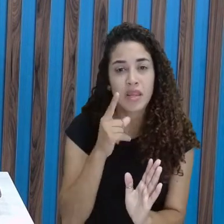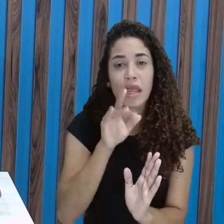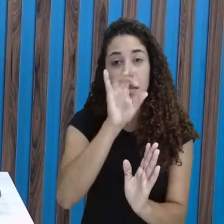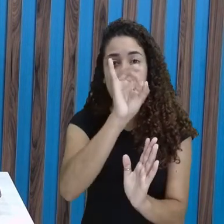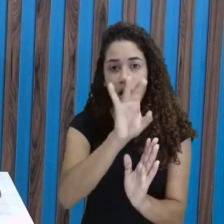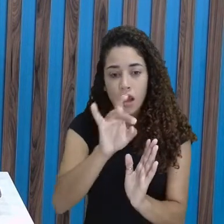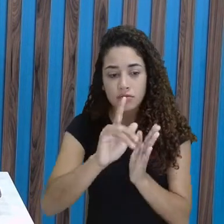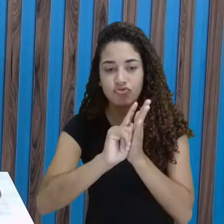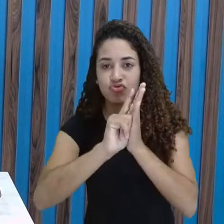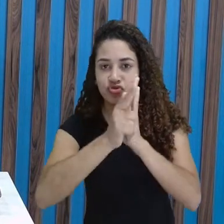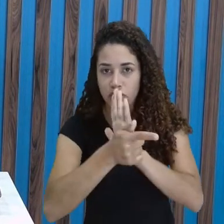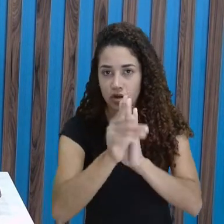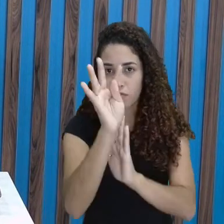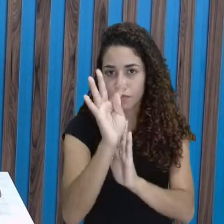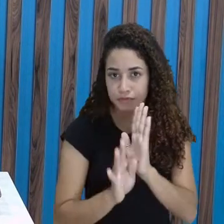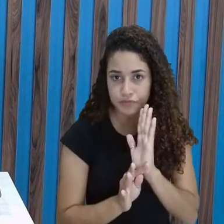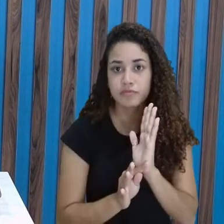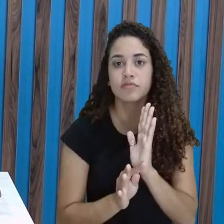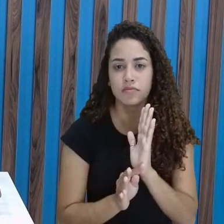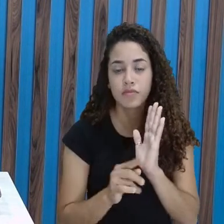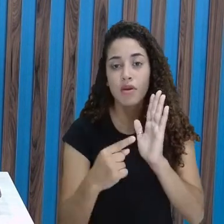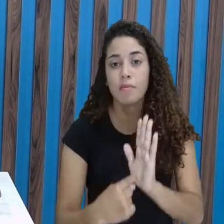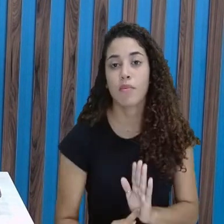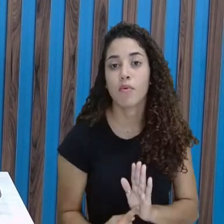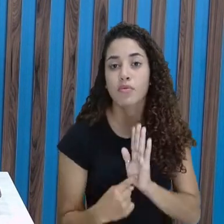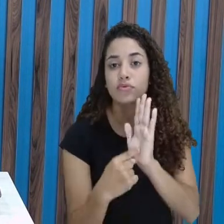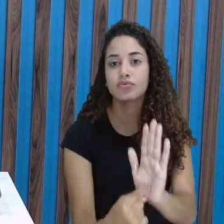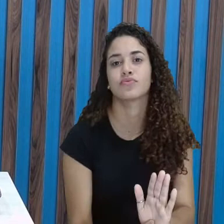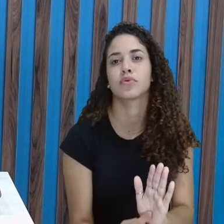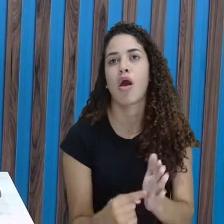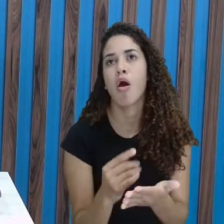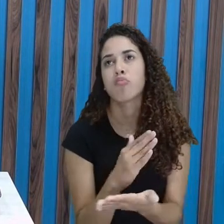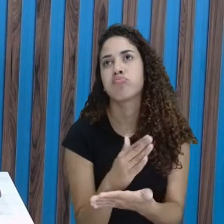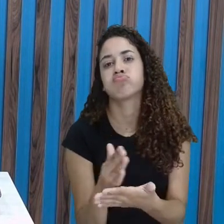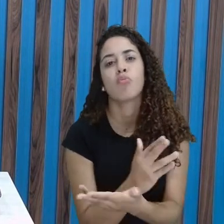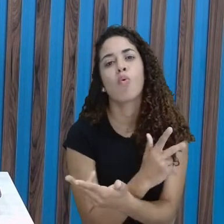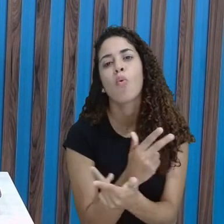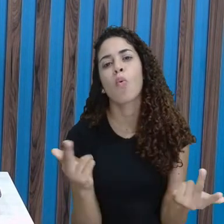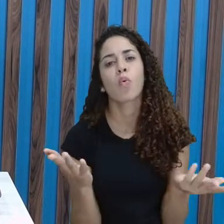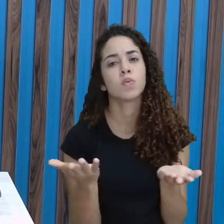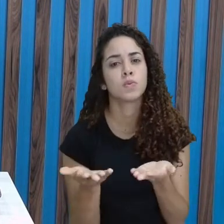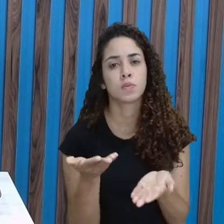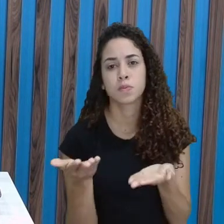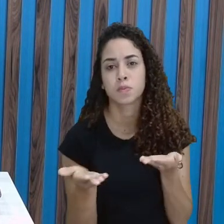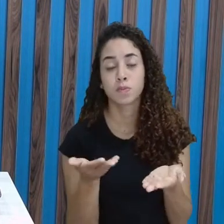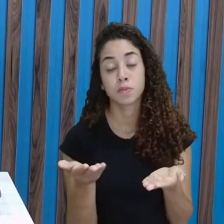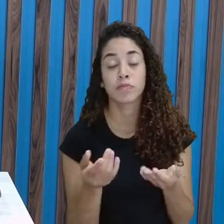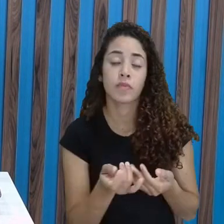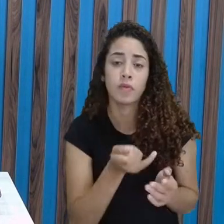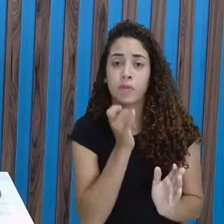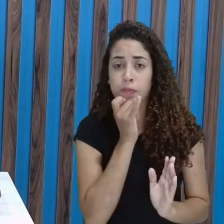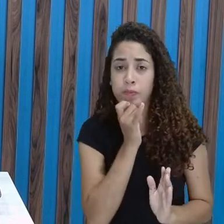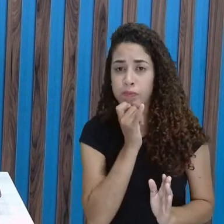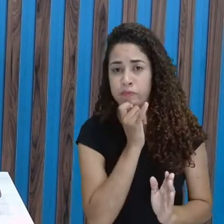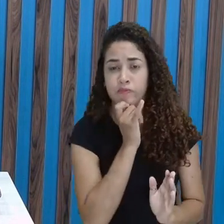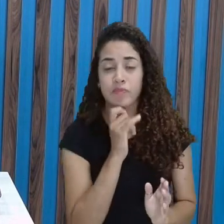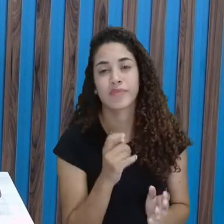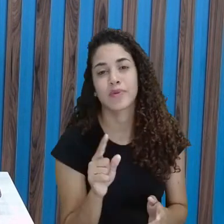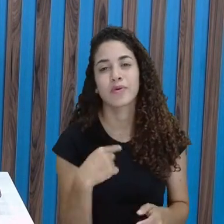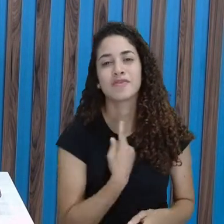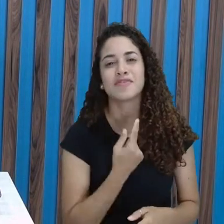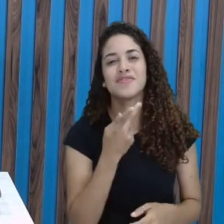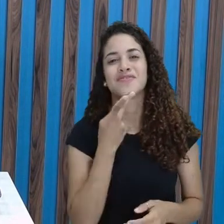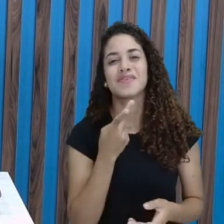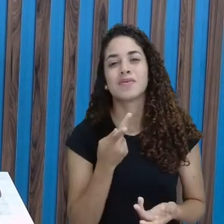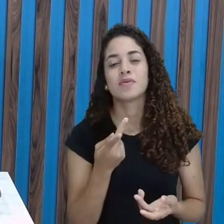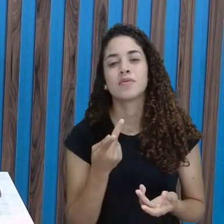Cada gênero textual nos apresenta alguma coisa, tá? Então, por exemplo, a gente fala muito